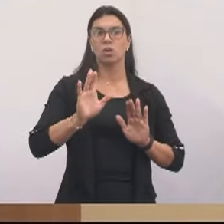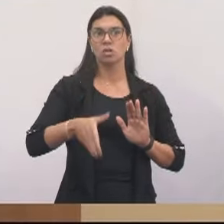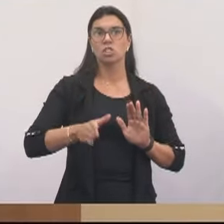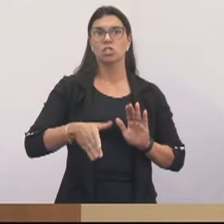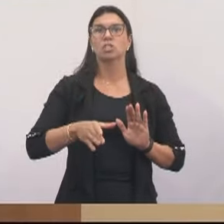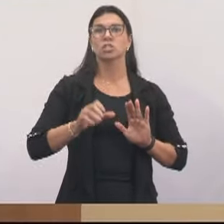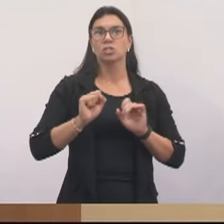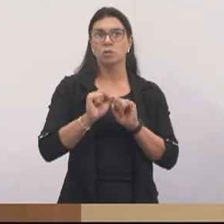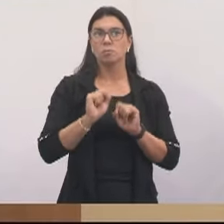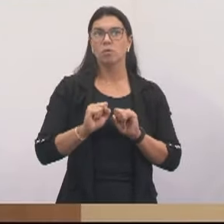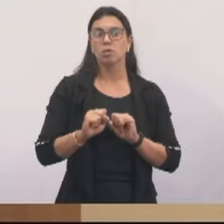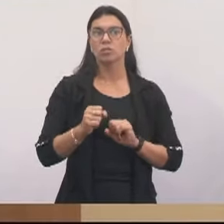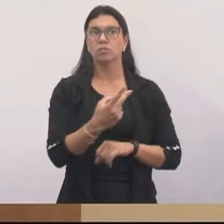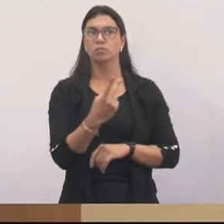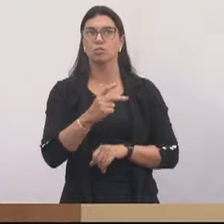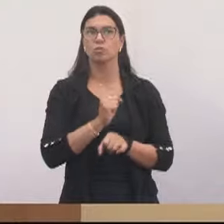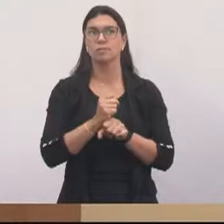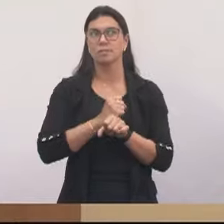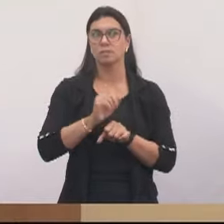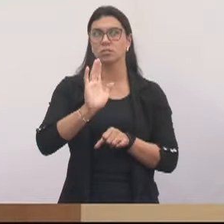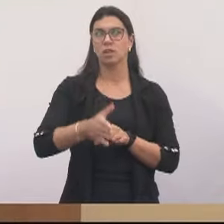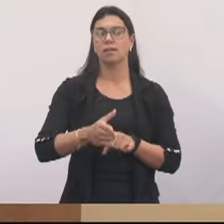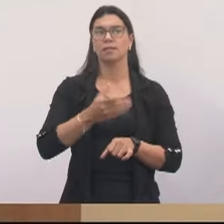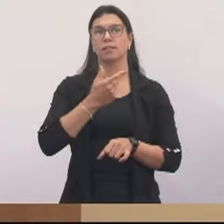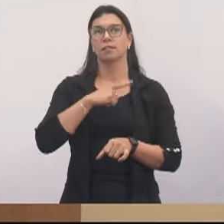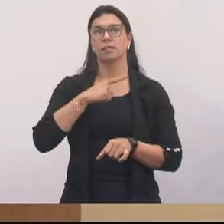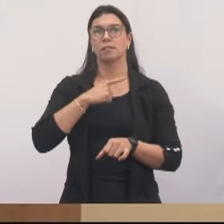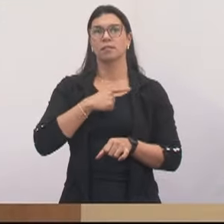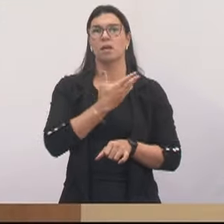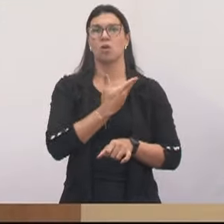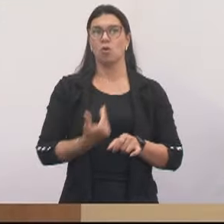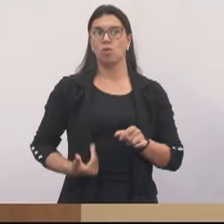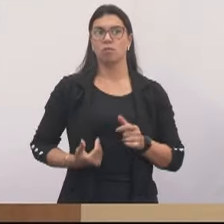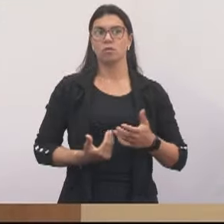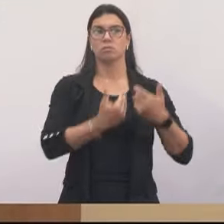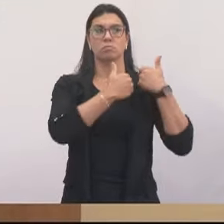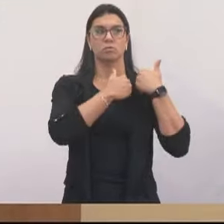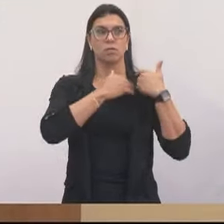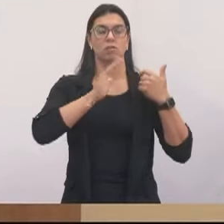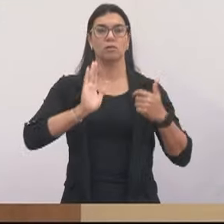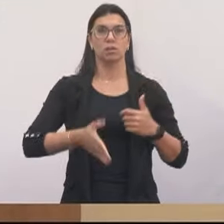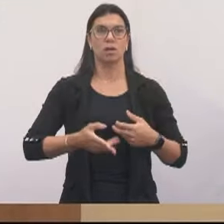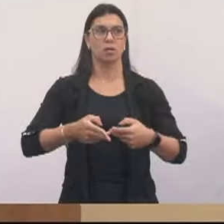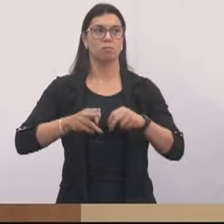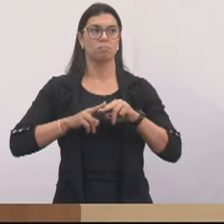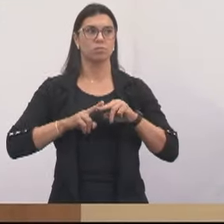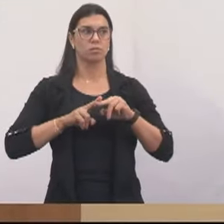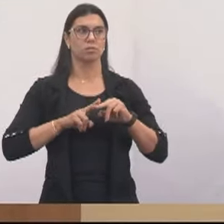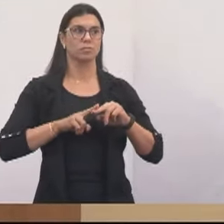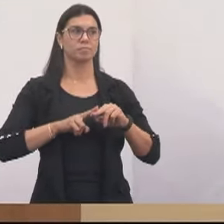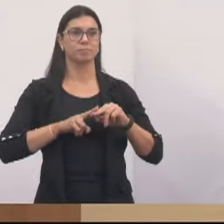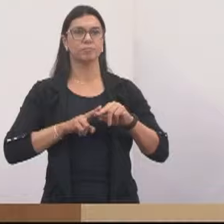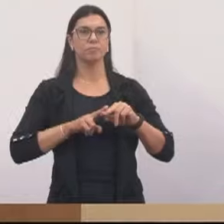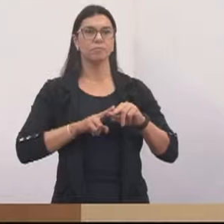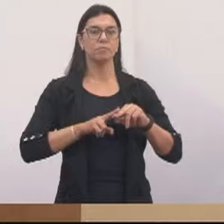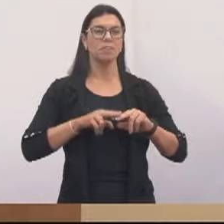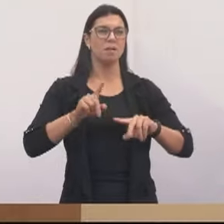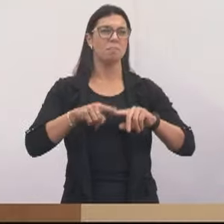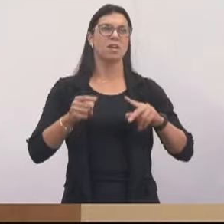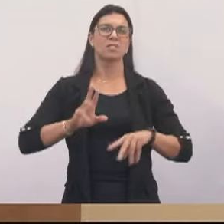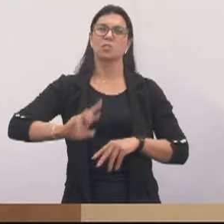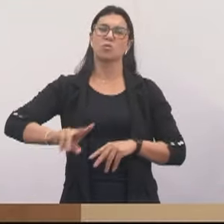Eu acho que nós temos um governo responsável, nós somos responsáveis por isso, mas não somos responsáveis pela